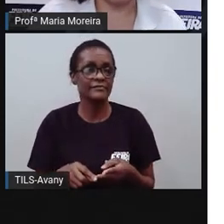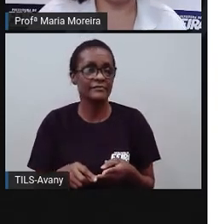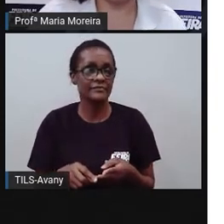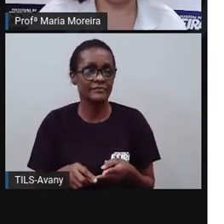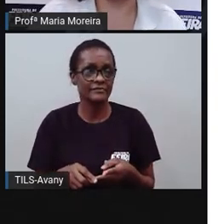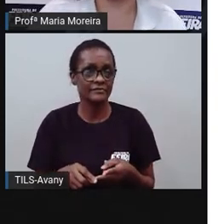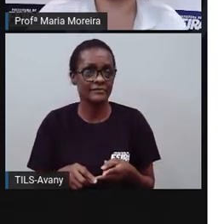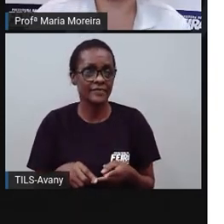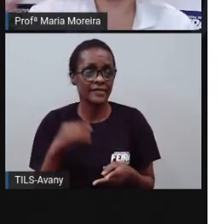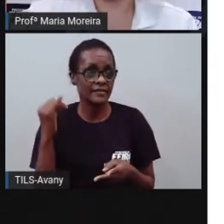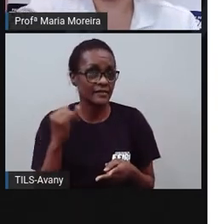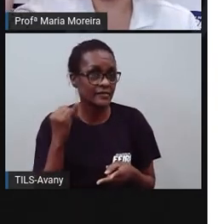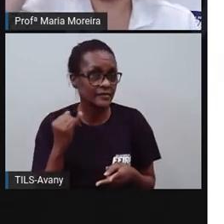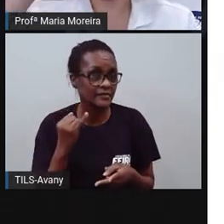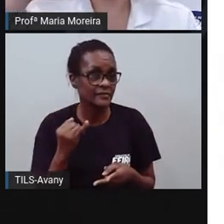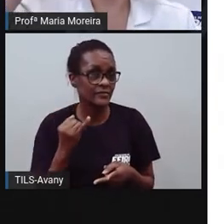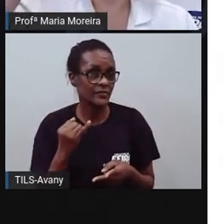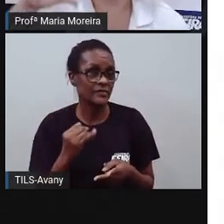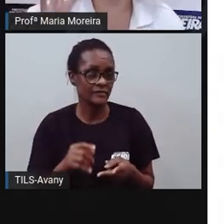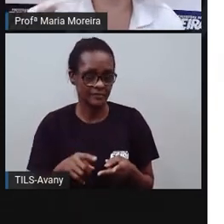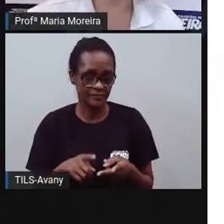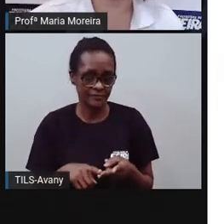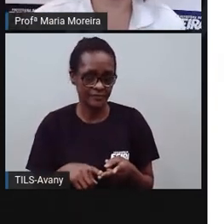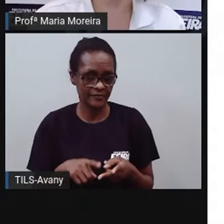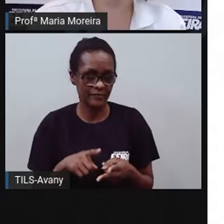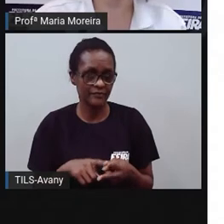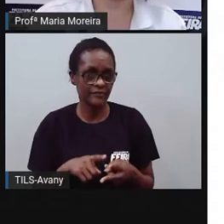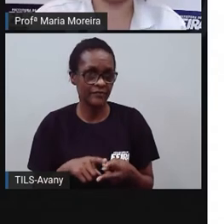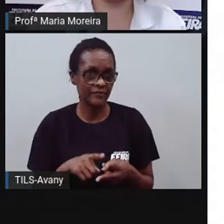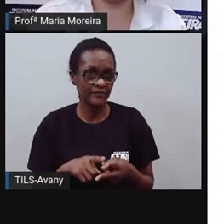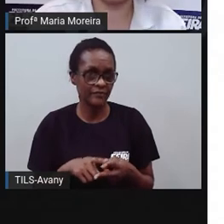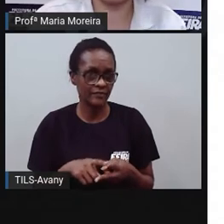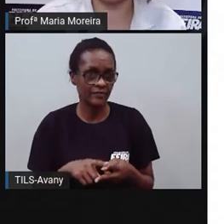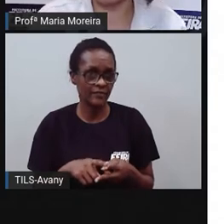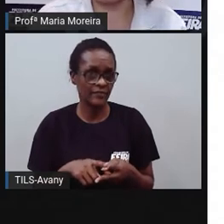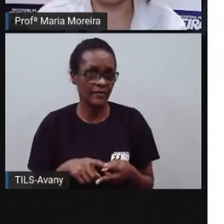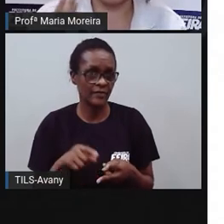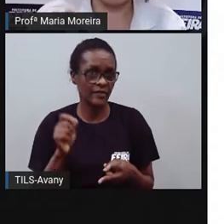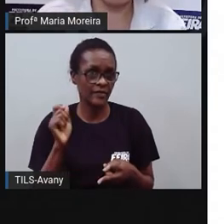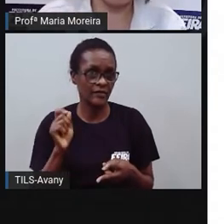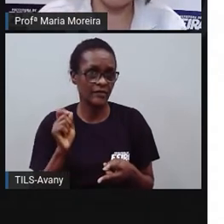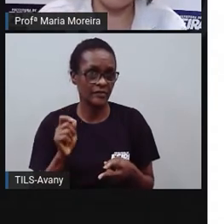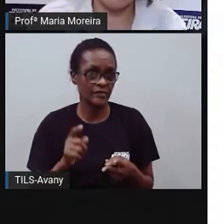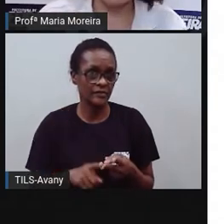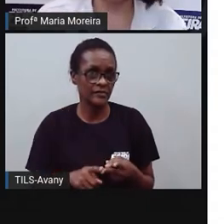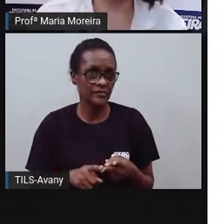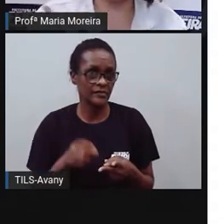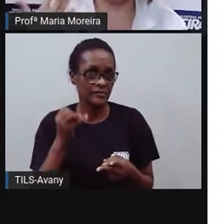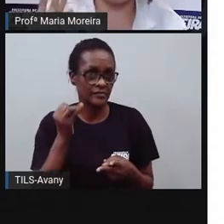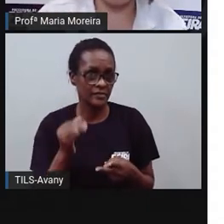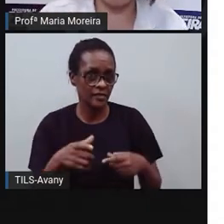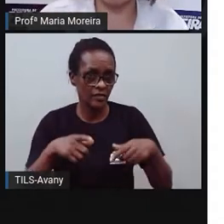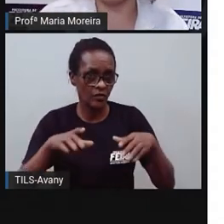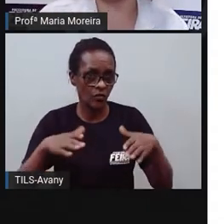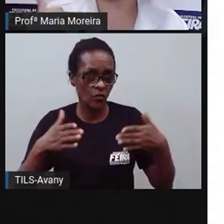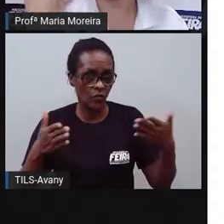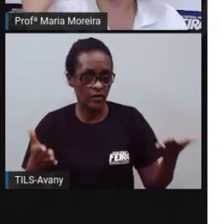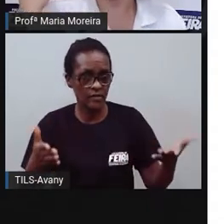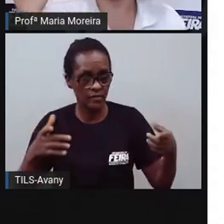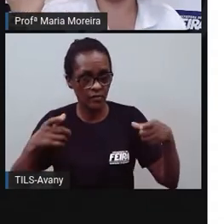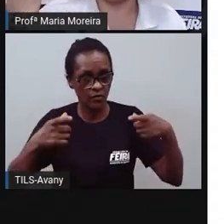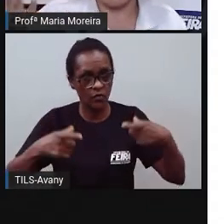cidade. E aí, geralmente, trazem o quê? Fotos e ilustrações. Isso é bem comum aí, né? Nos blogs,